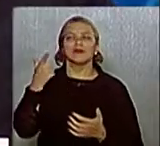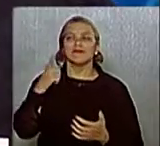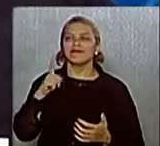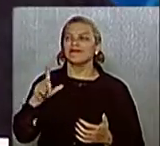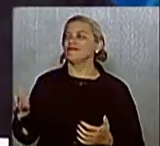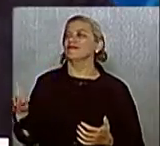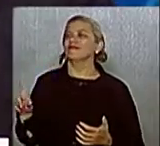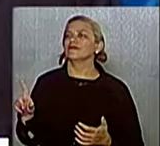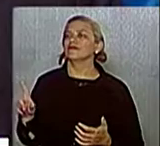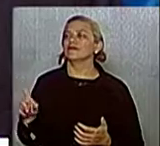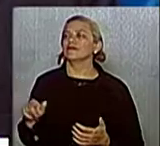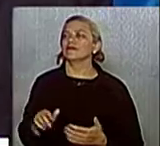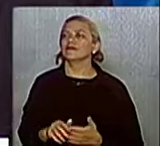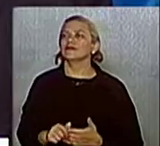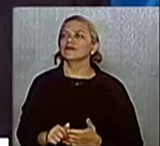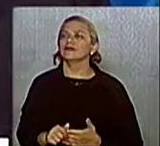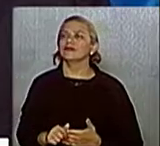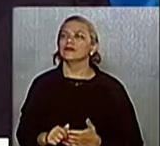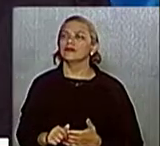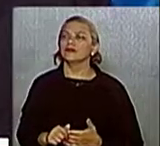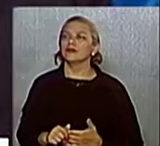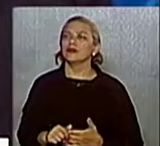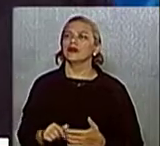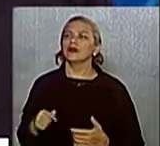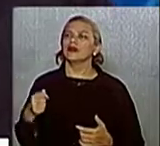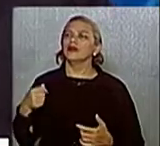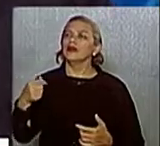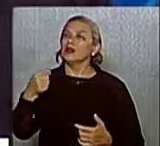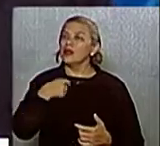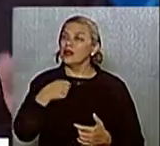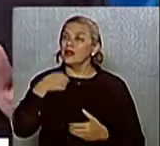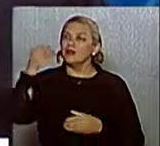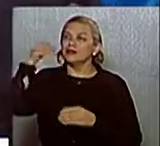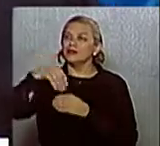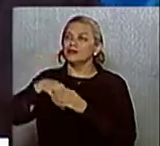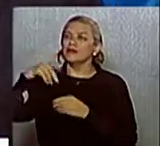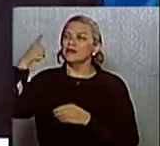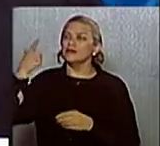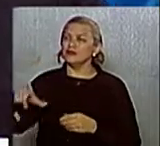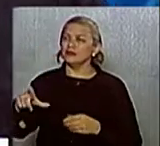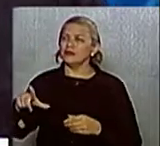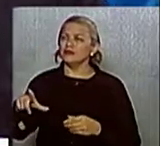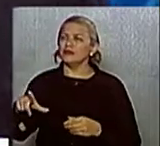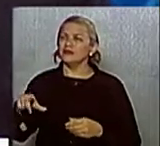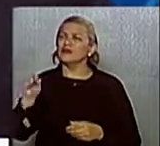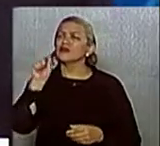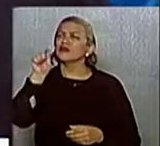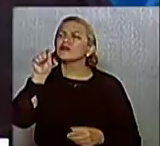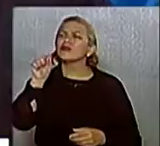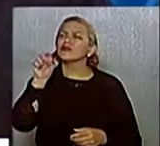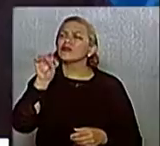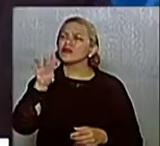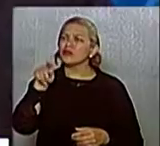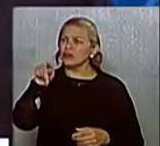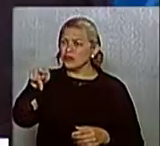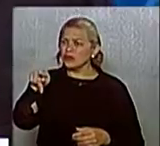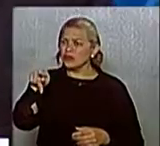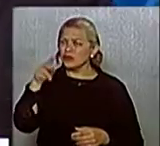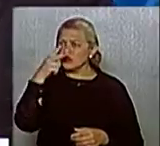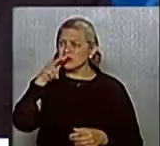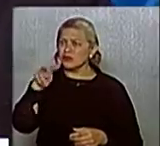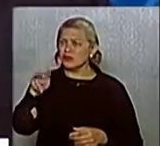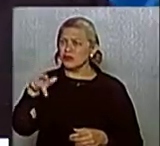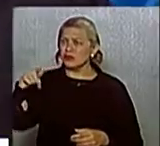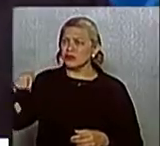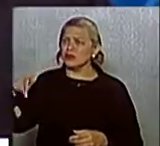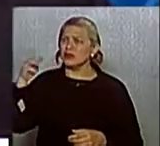maior prova disso foi a nossa reeleição. Será possível que só o Argos enxergou isso e 74% da